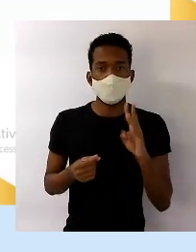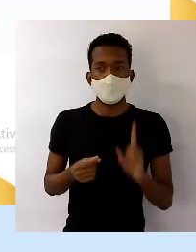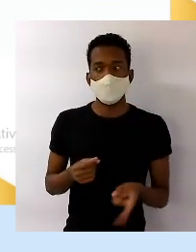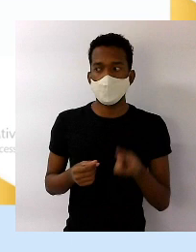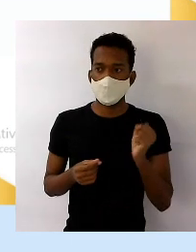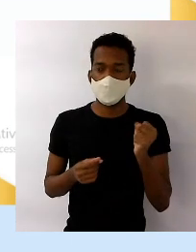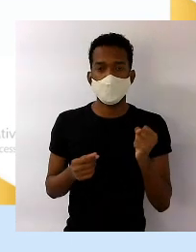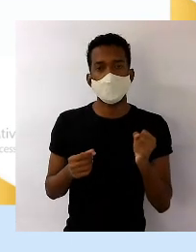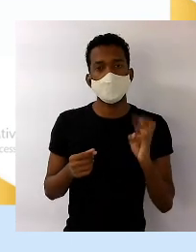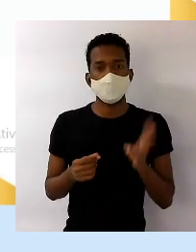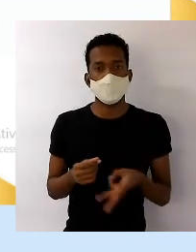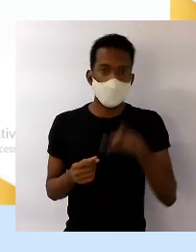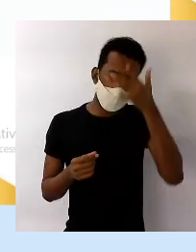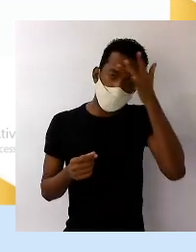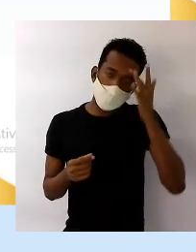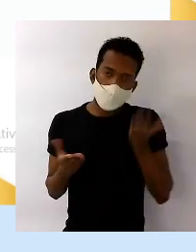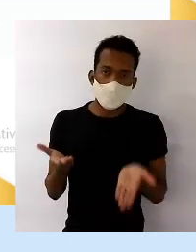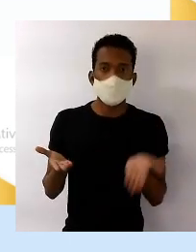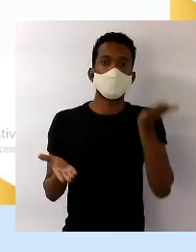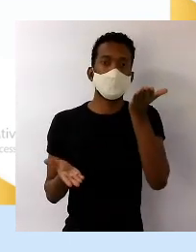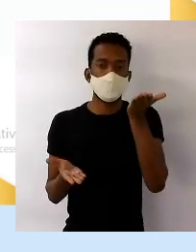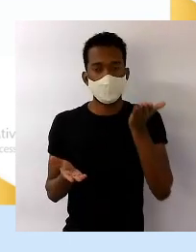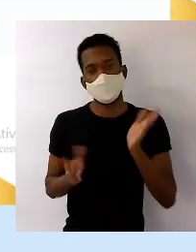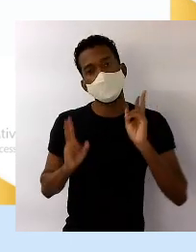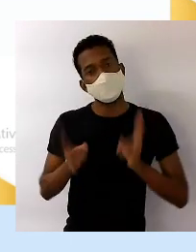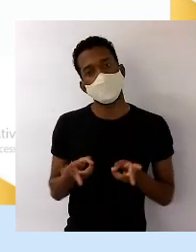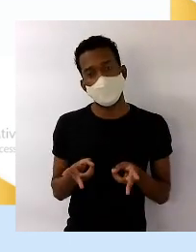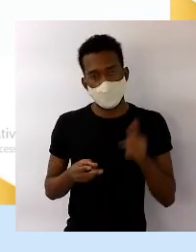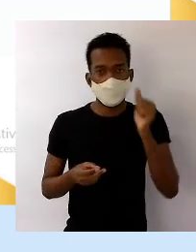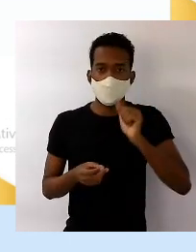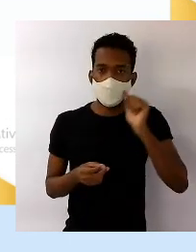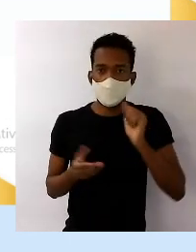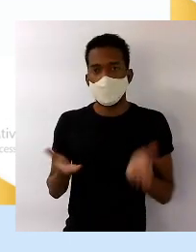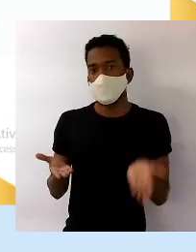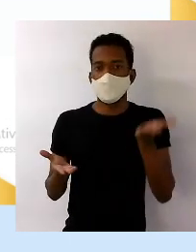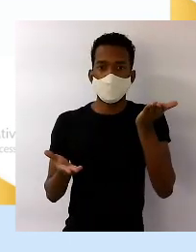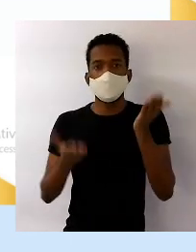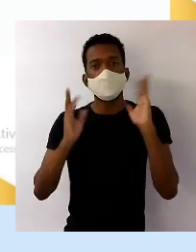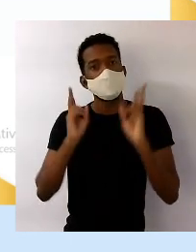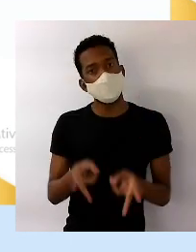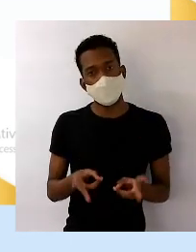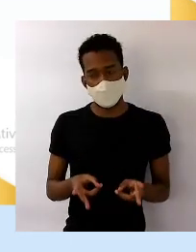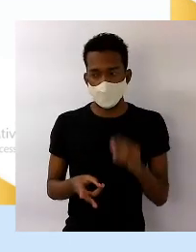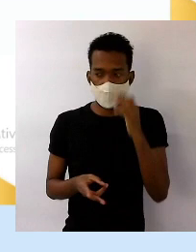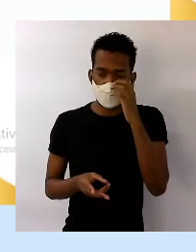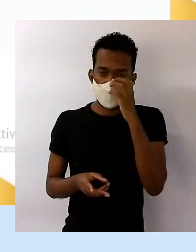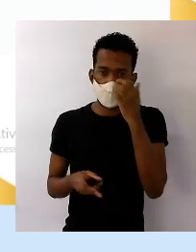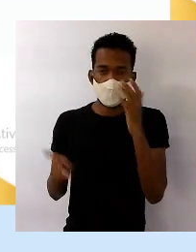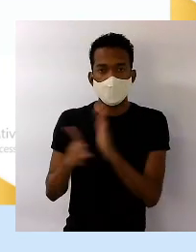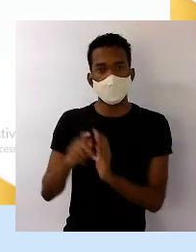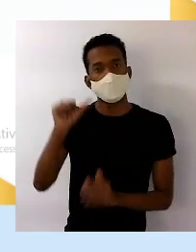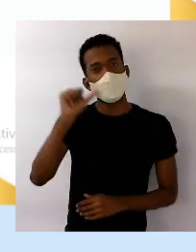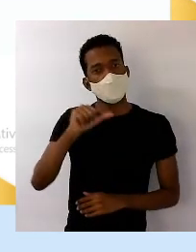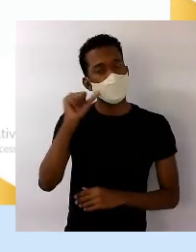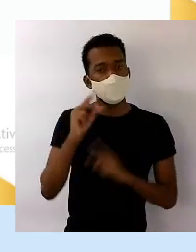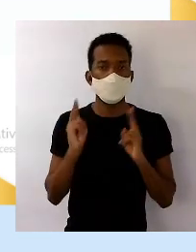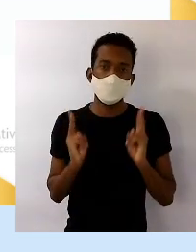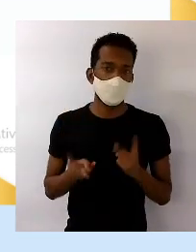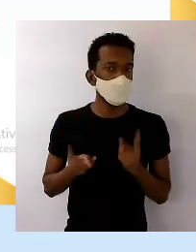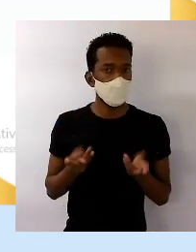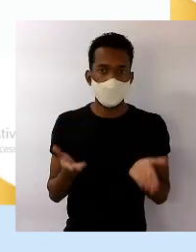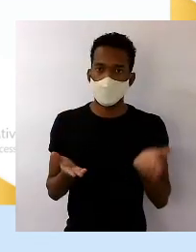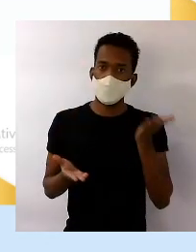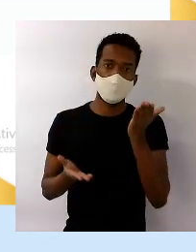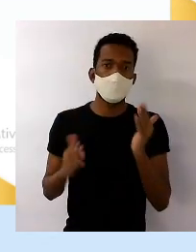milhões de mulheres a mais. Como sempre, esse perfil do sexo feminino ser um quantitativo